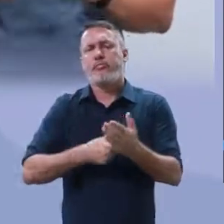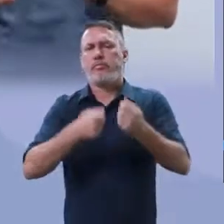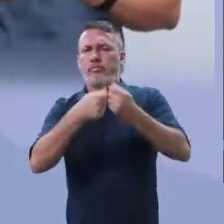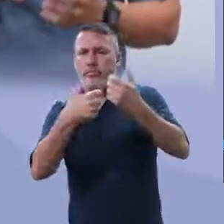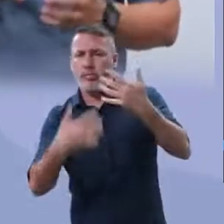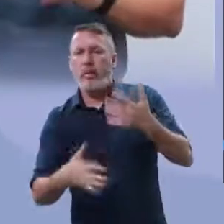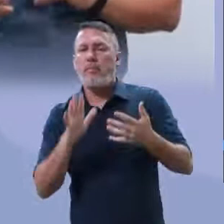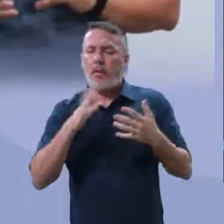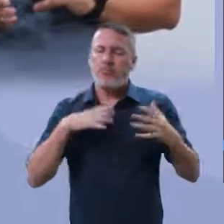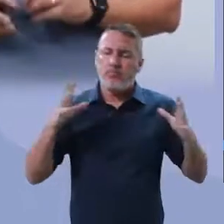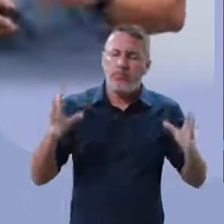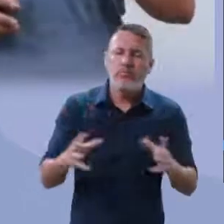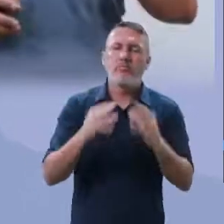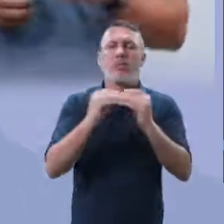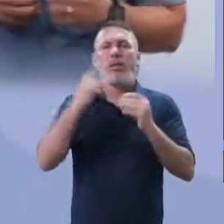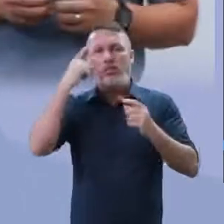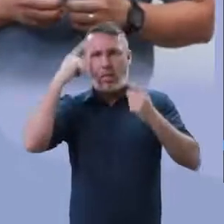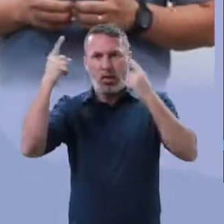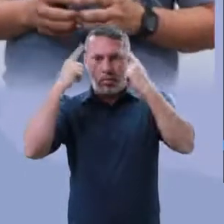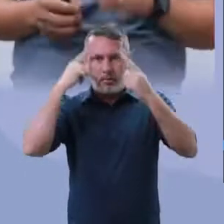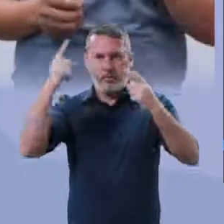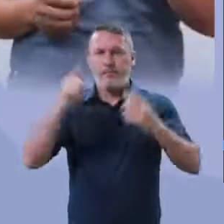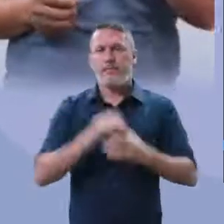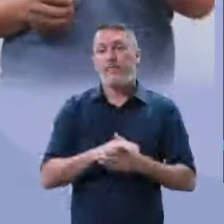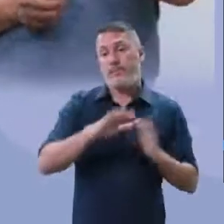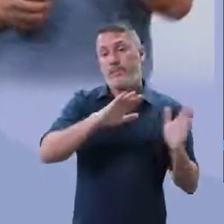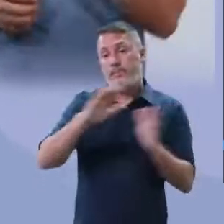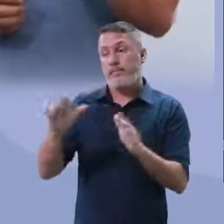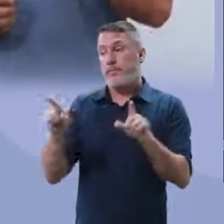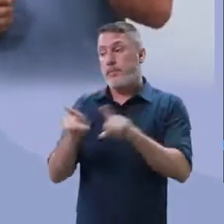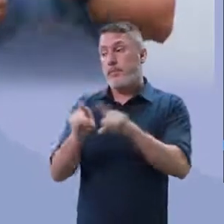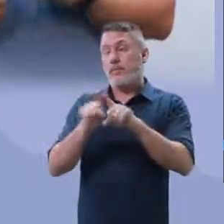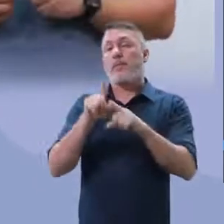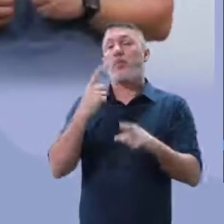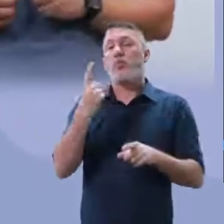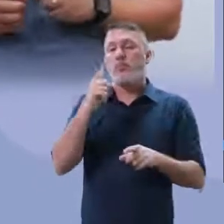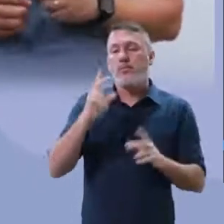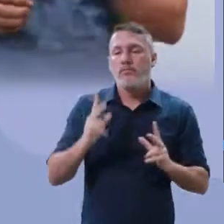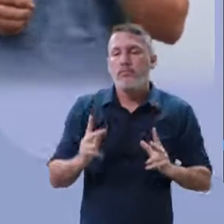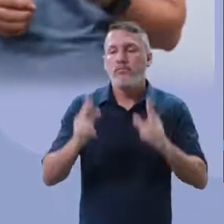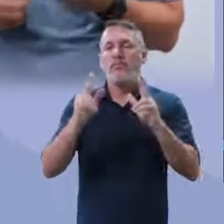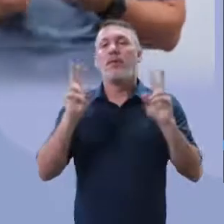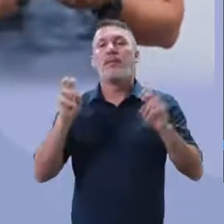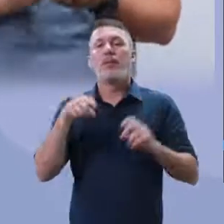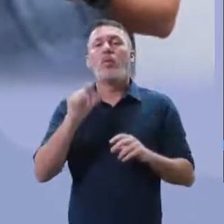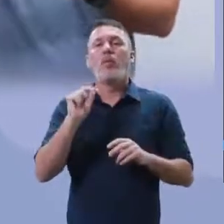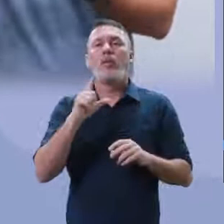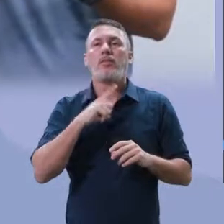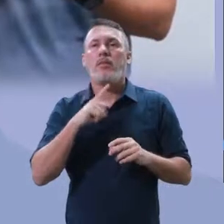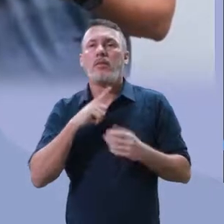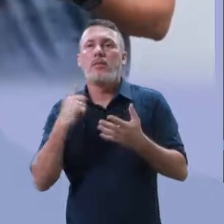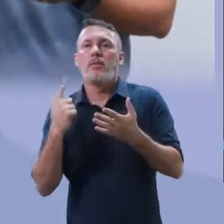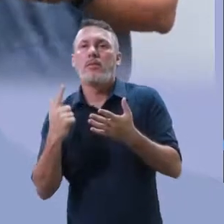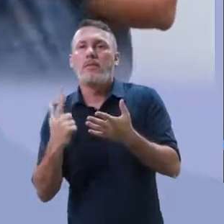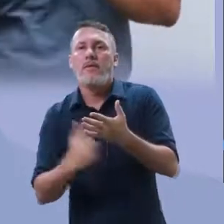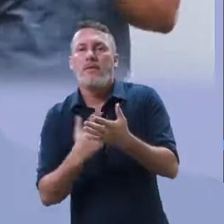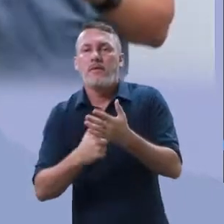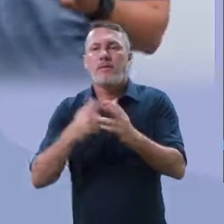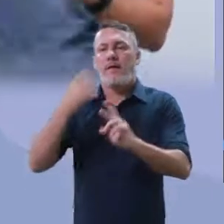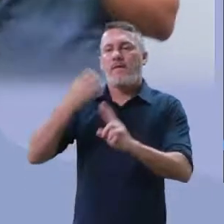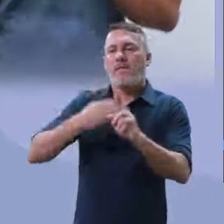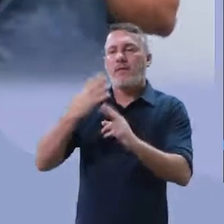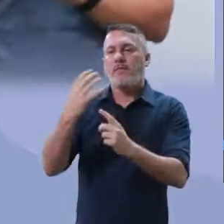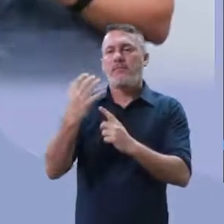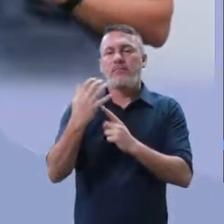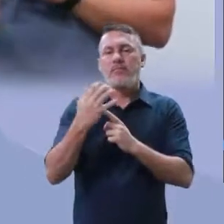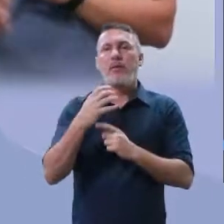reduzir algumas ideias. Vamos falar um pouquinho sobre um texto da literatura que tenha ligação para você